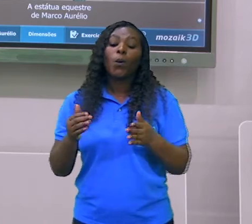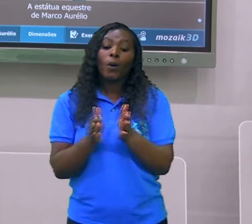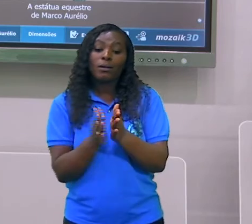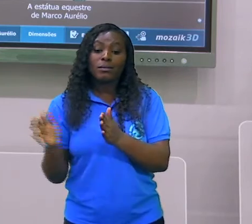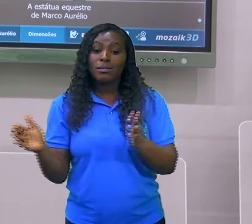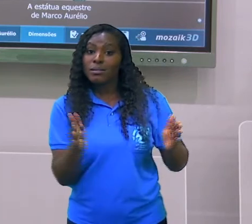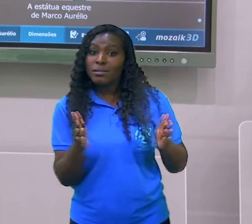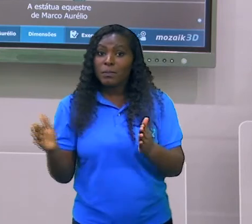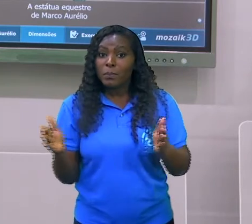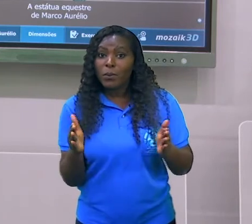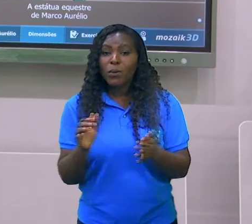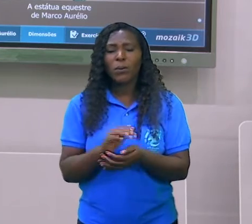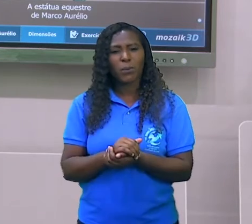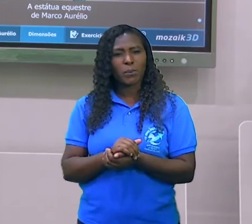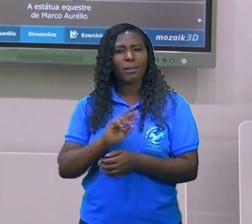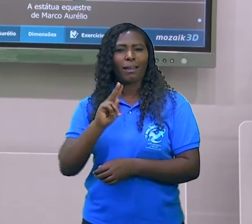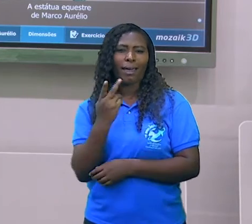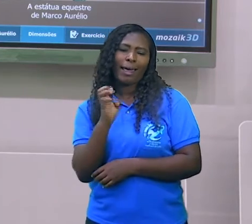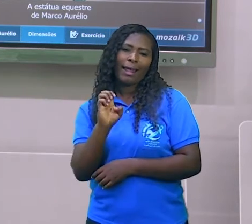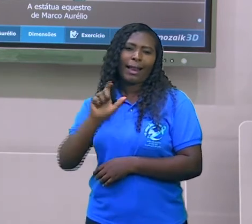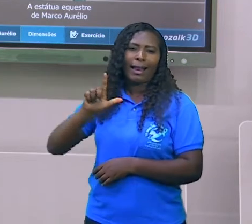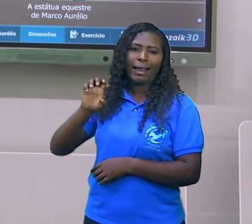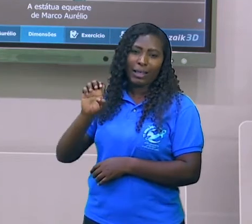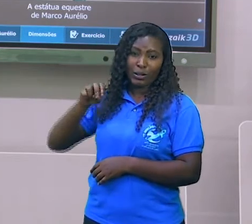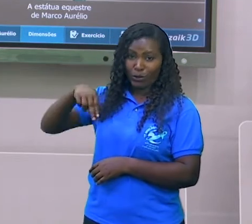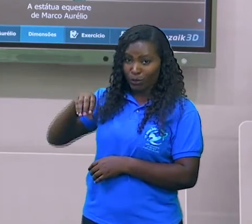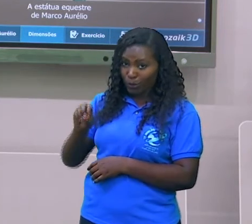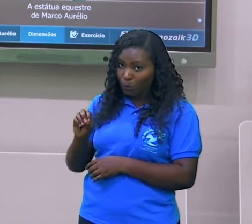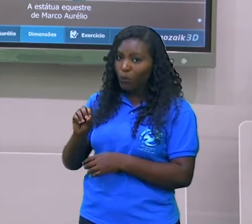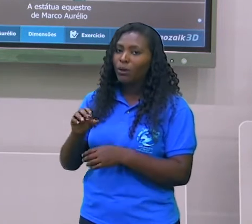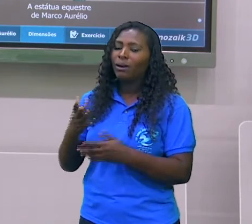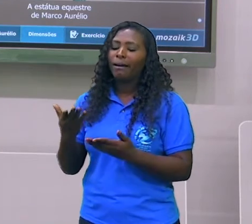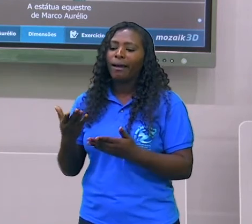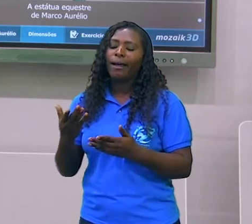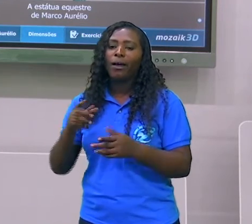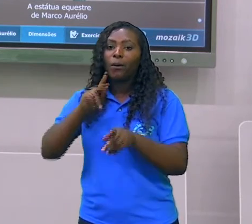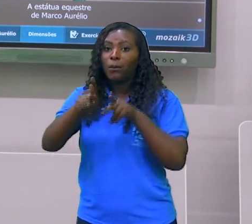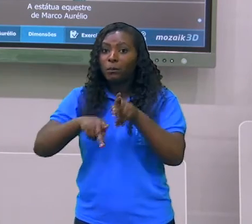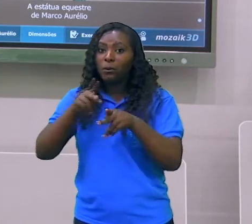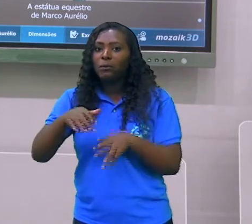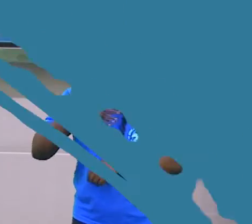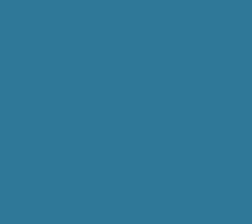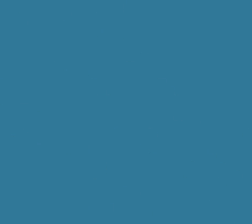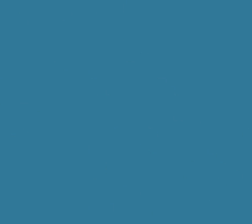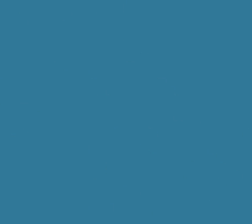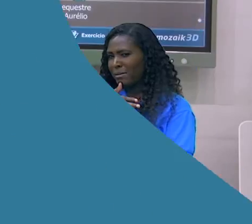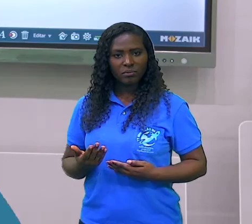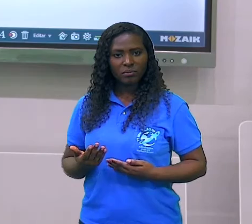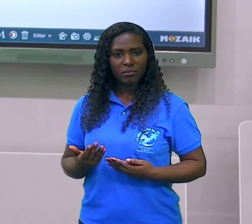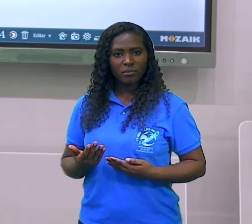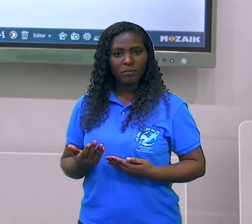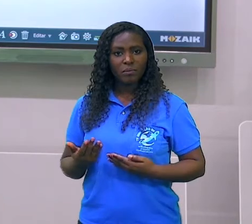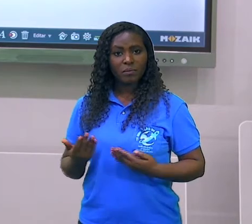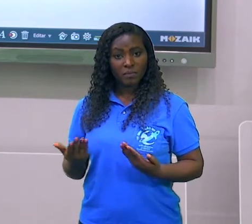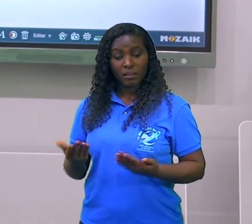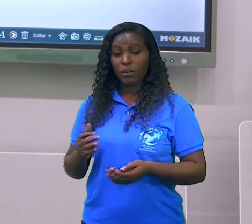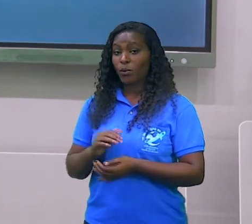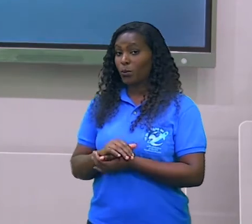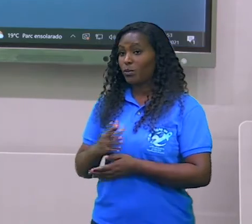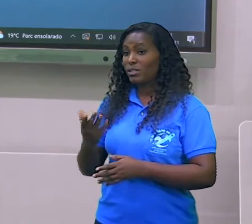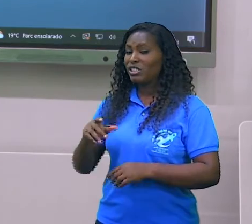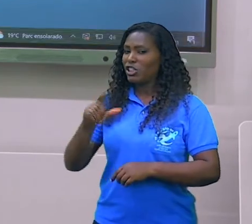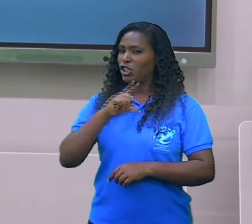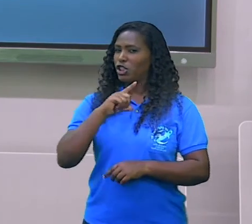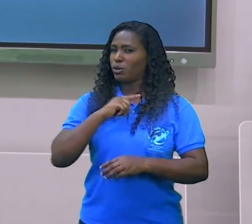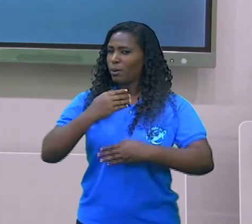imponência do Império Macedônico. Nós vamos dar uma olhadinha aqui. O farol de